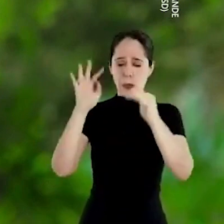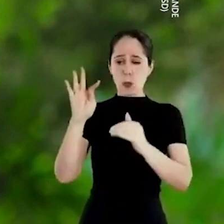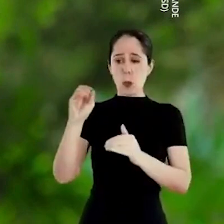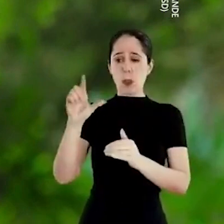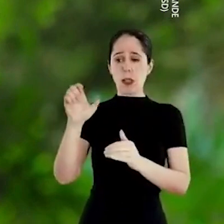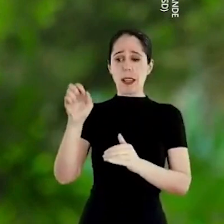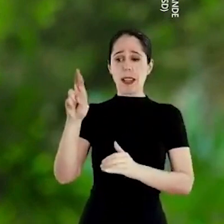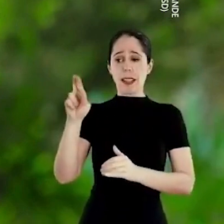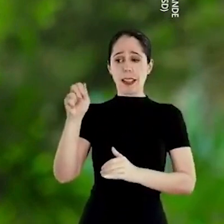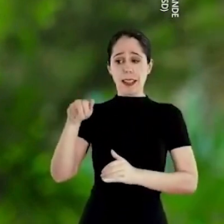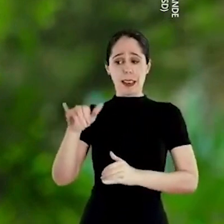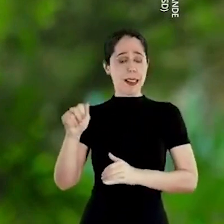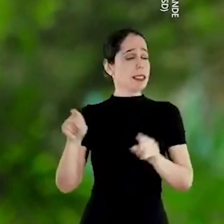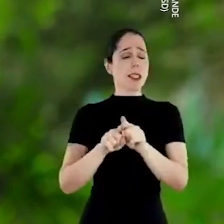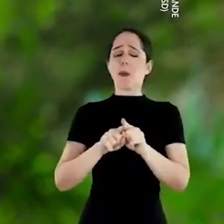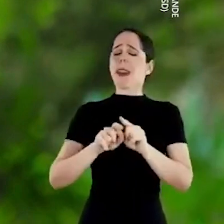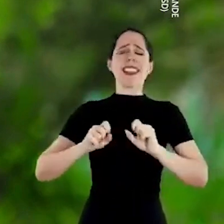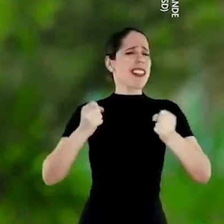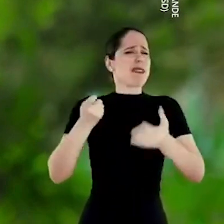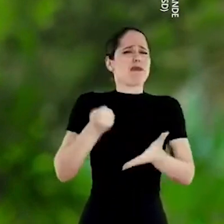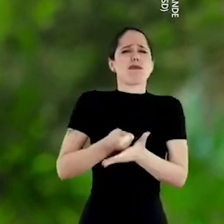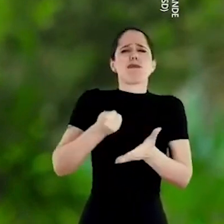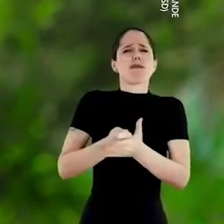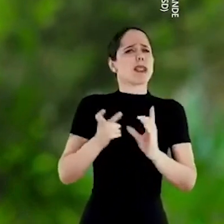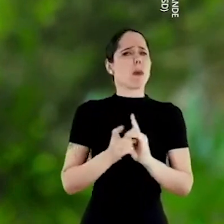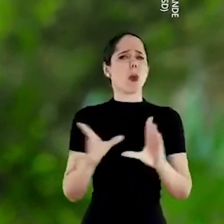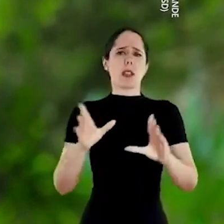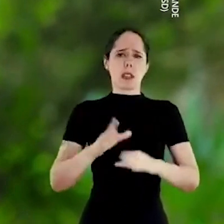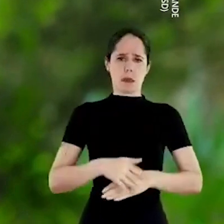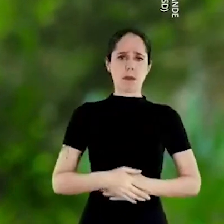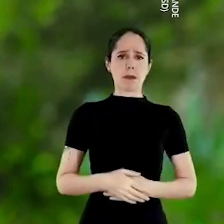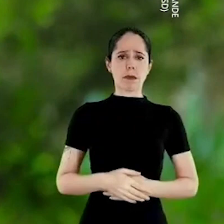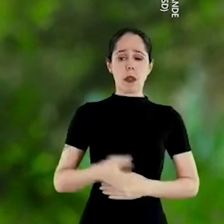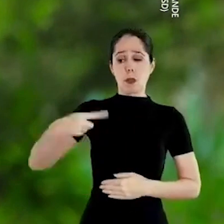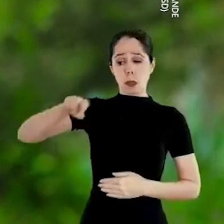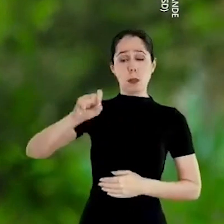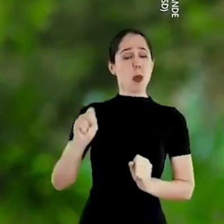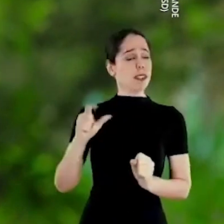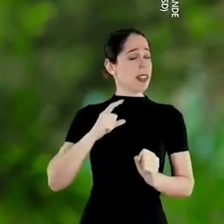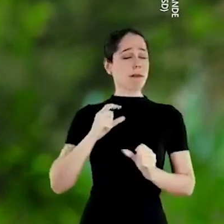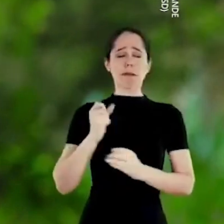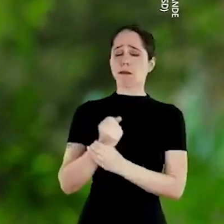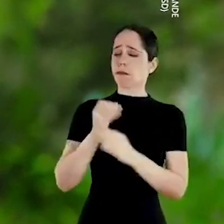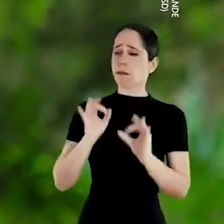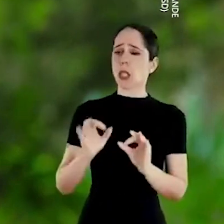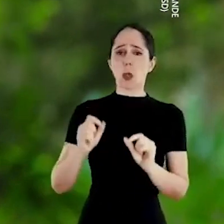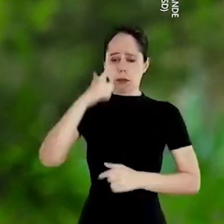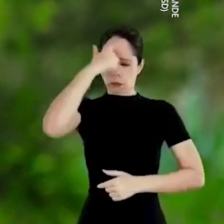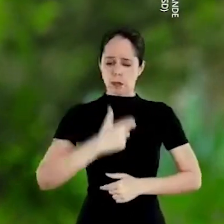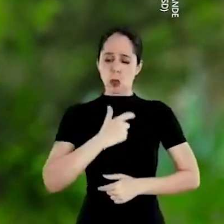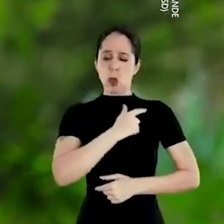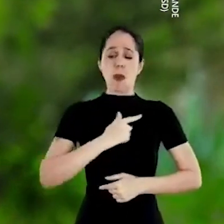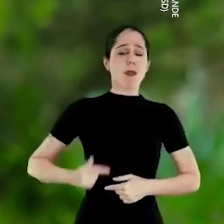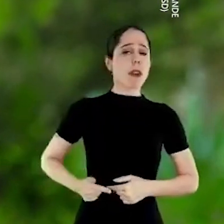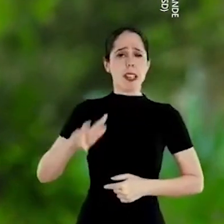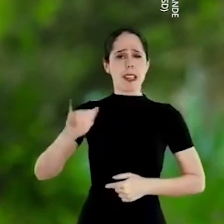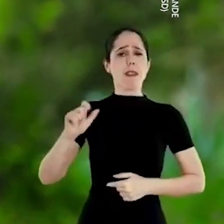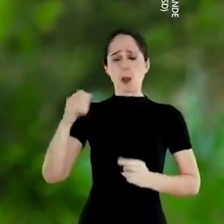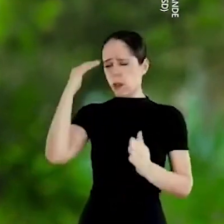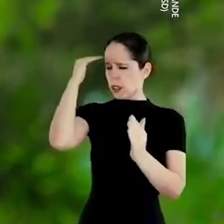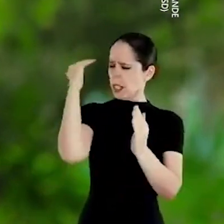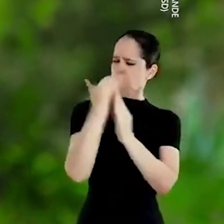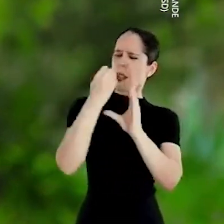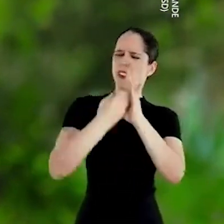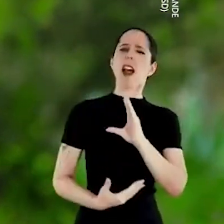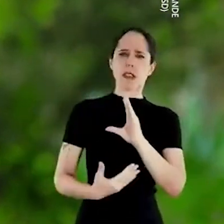tolerância e defesa intransigente da democracia. Podem ter certeza, vocês vão ter em mim um governador que vai honrar